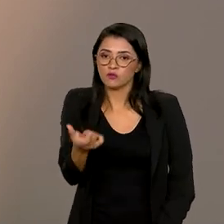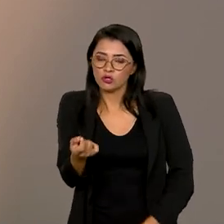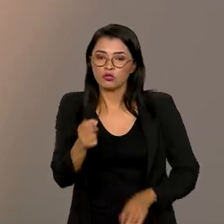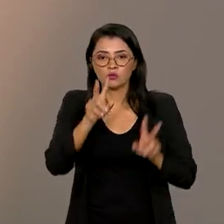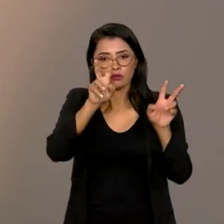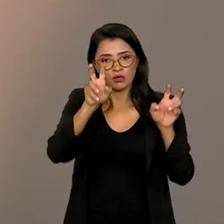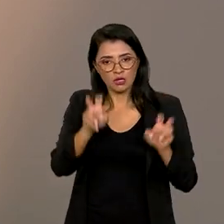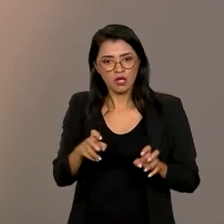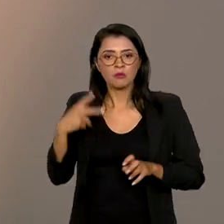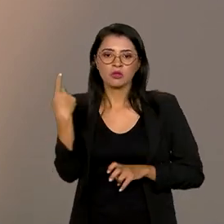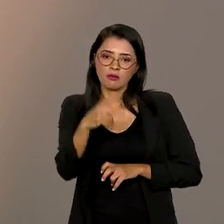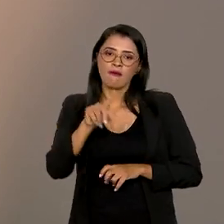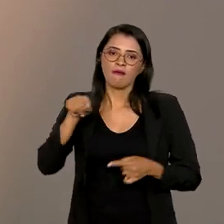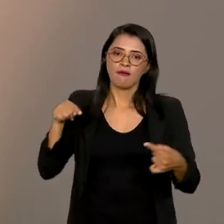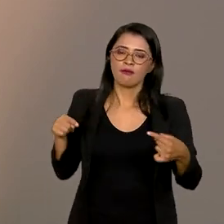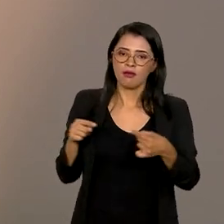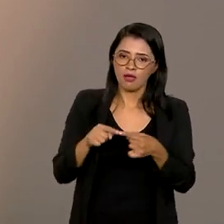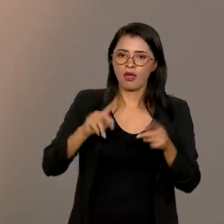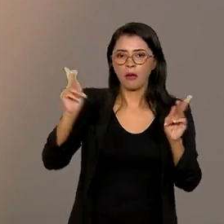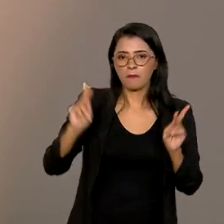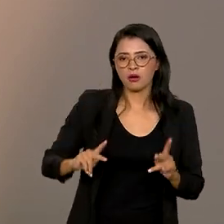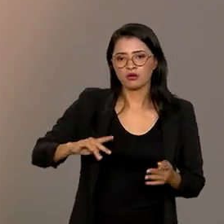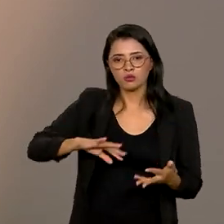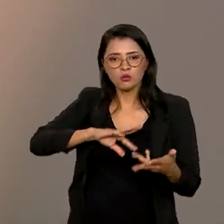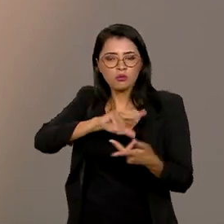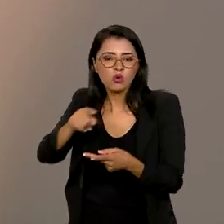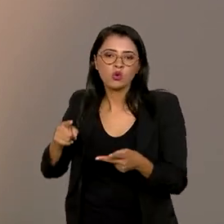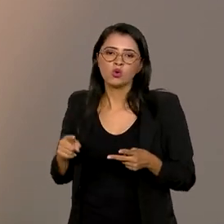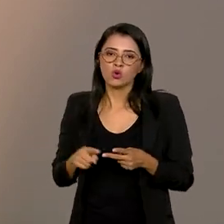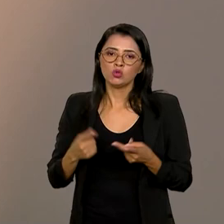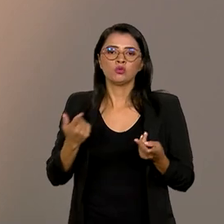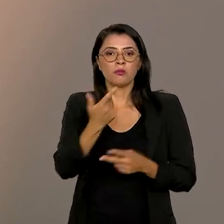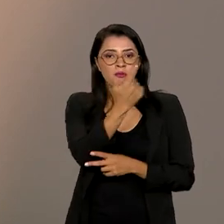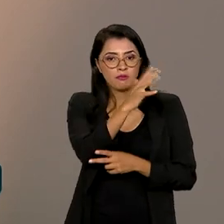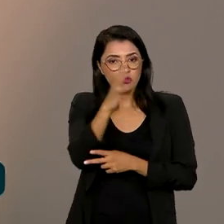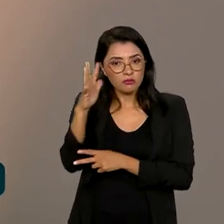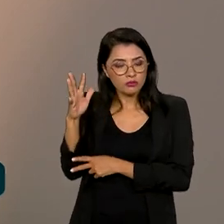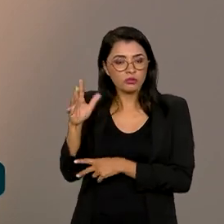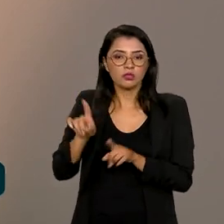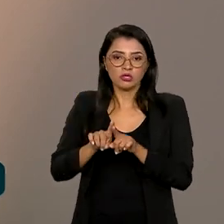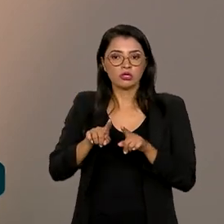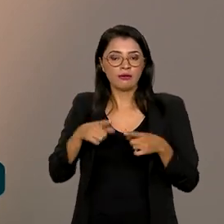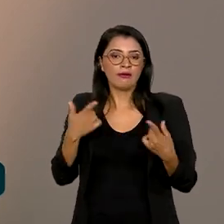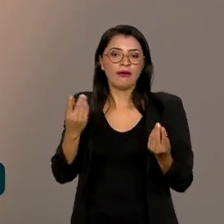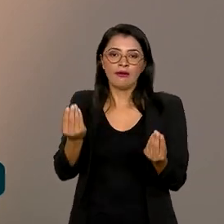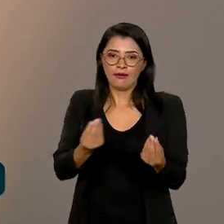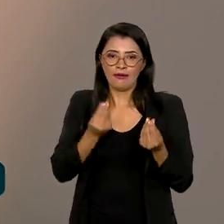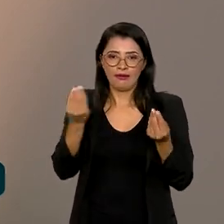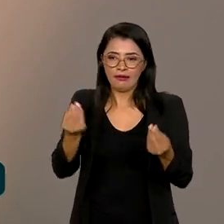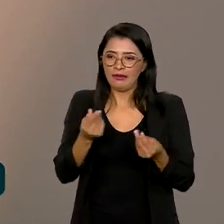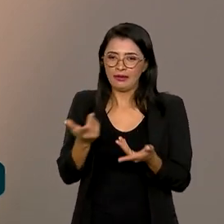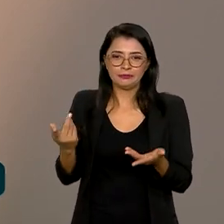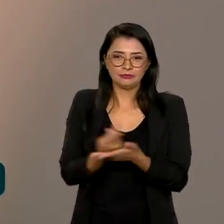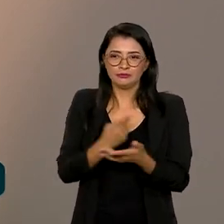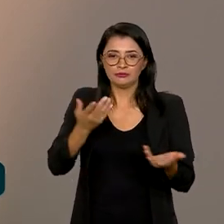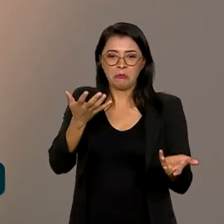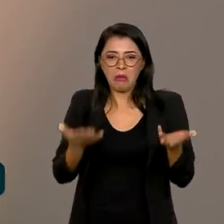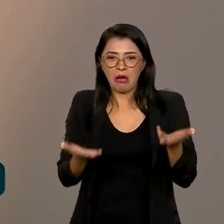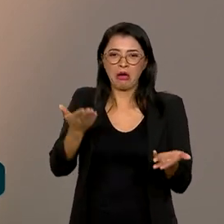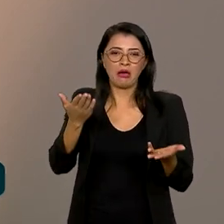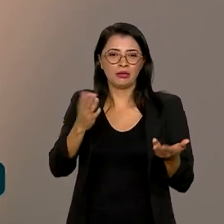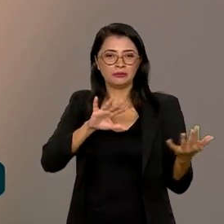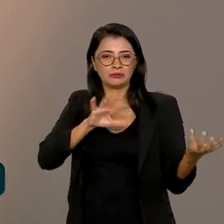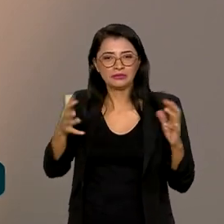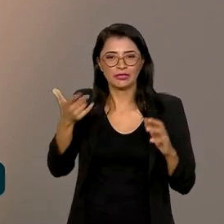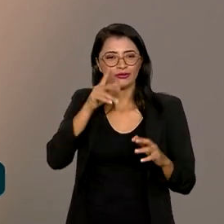pautas mesmo da busca da paz mundial, da questão do meio ambiente, que é o combate a esse desequilíbrio ecológico